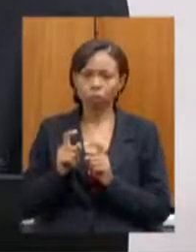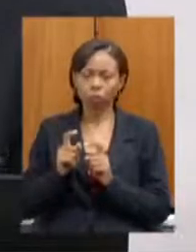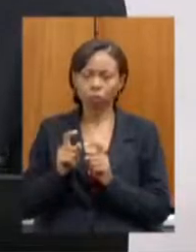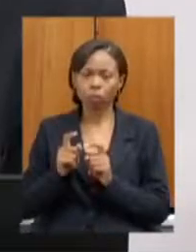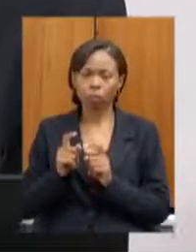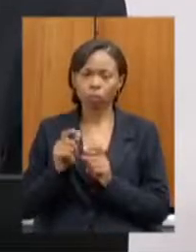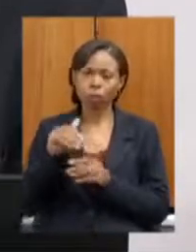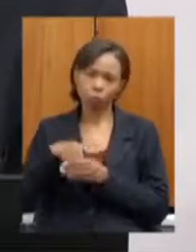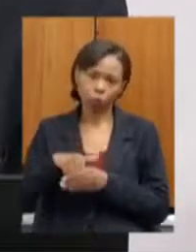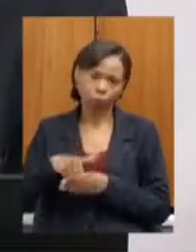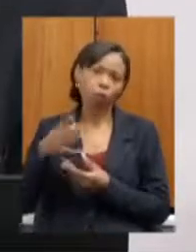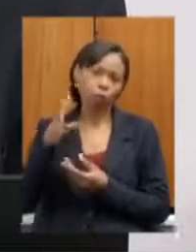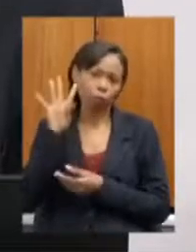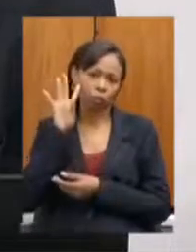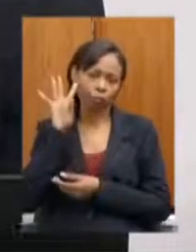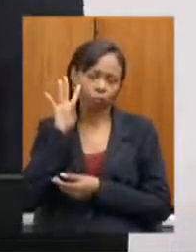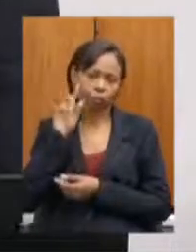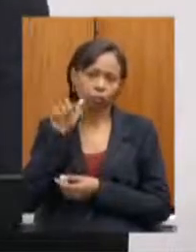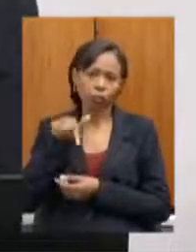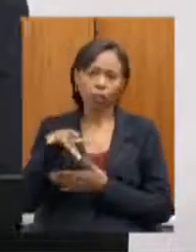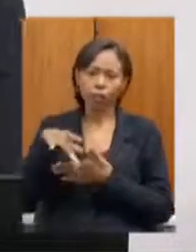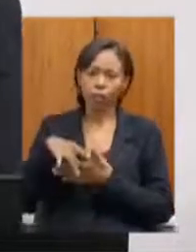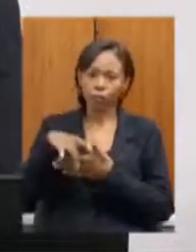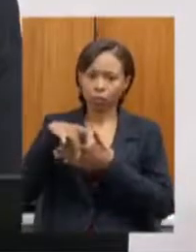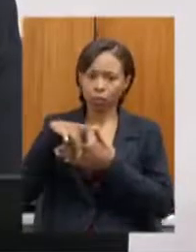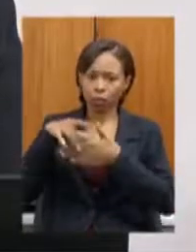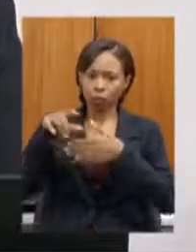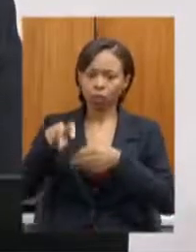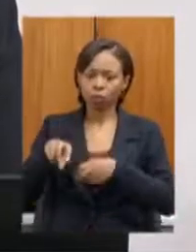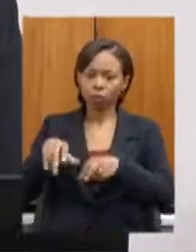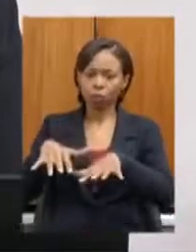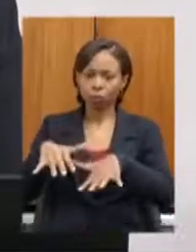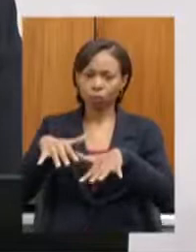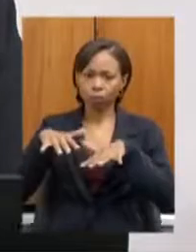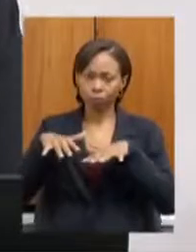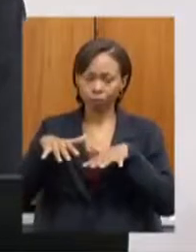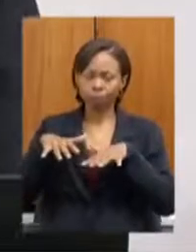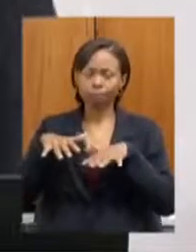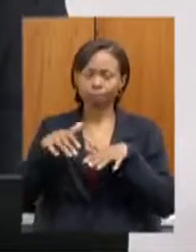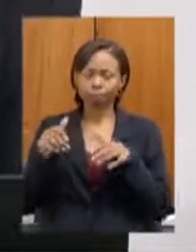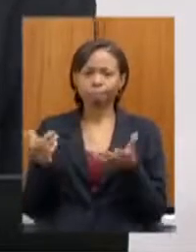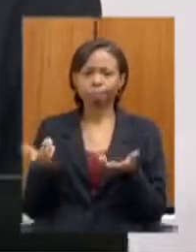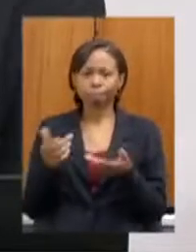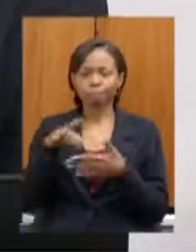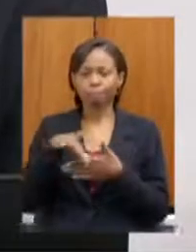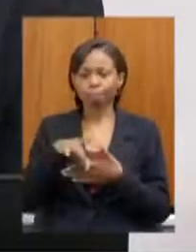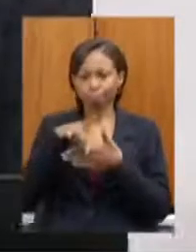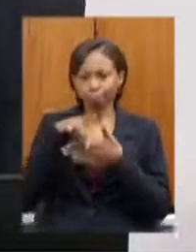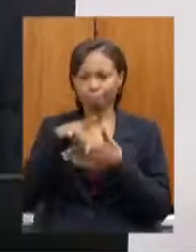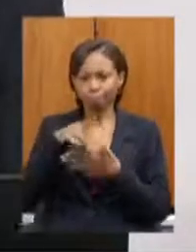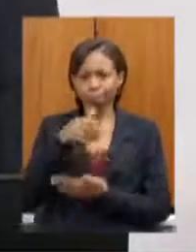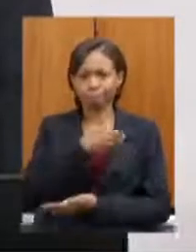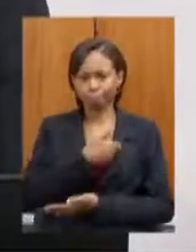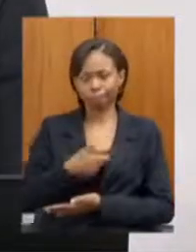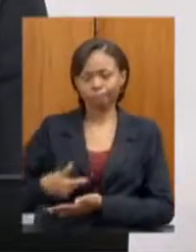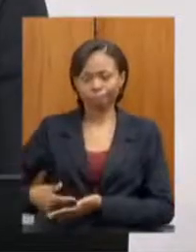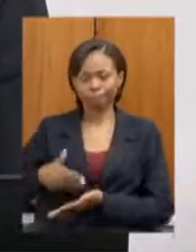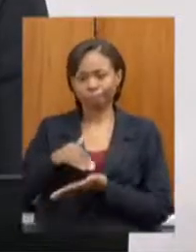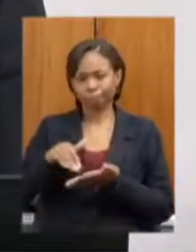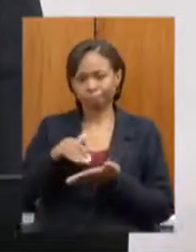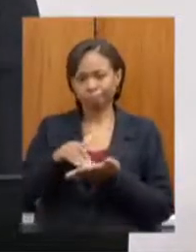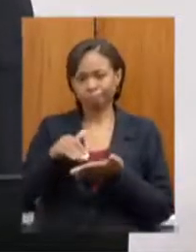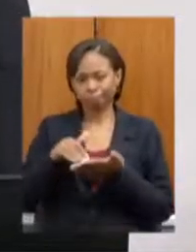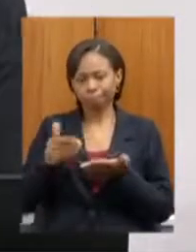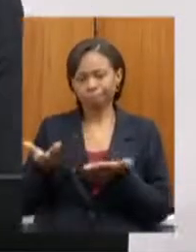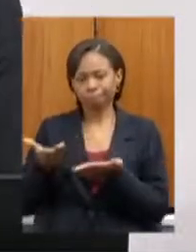Com a liderança aqui, no plenário do nosso querido líder de governo, estará